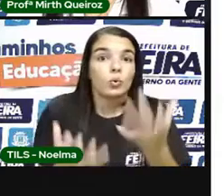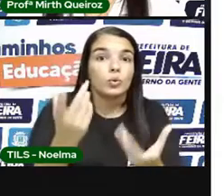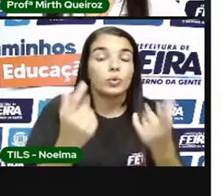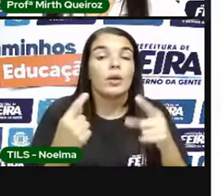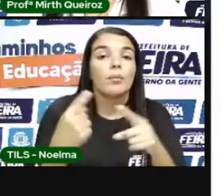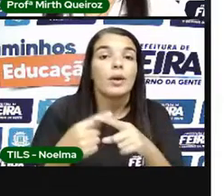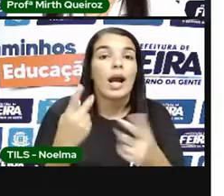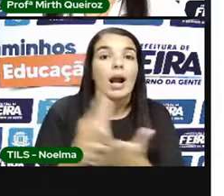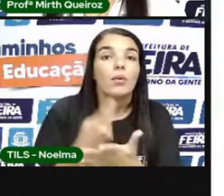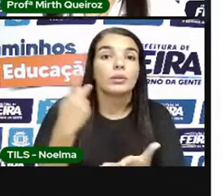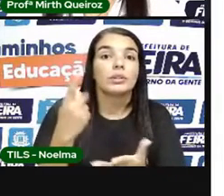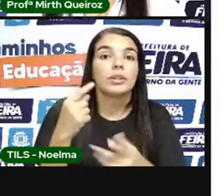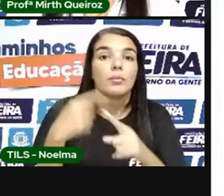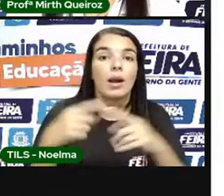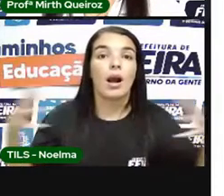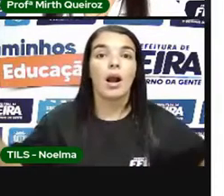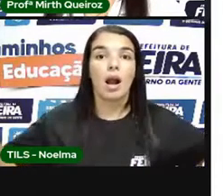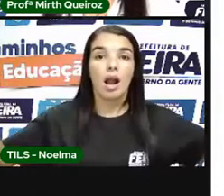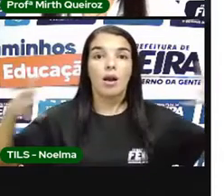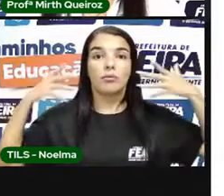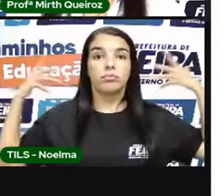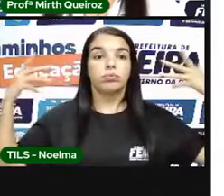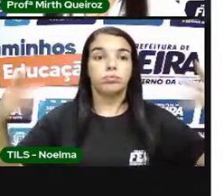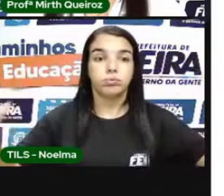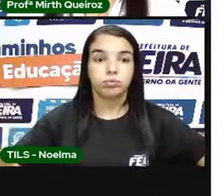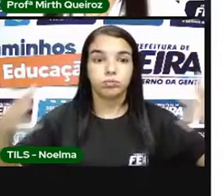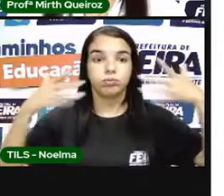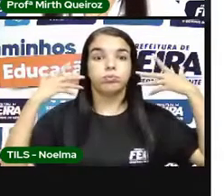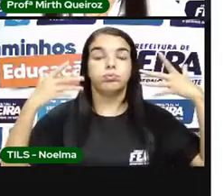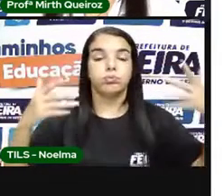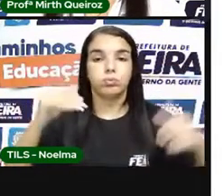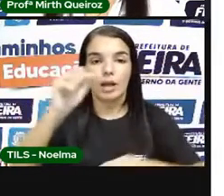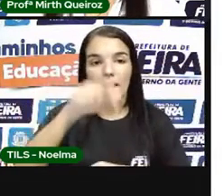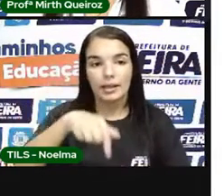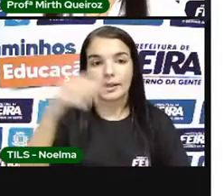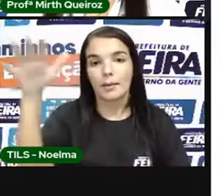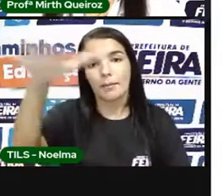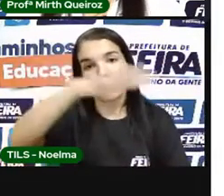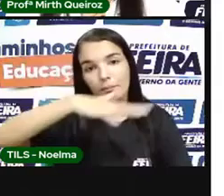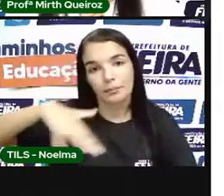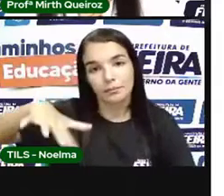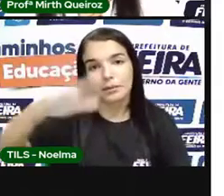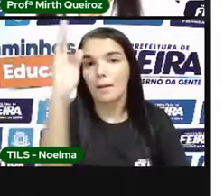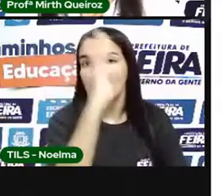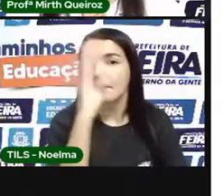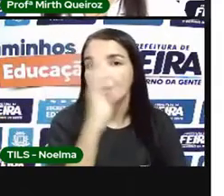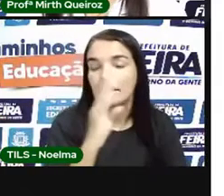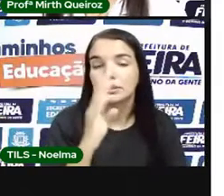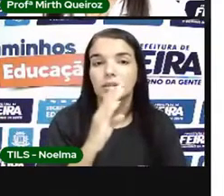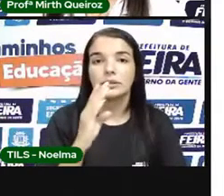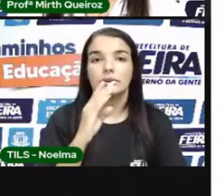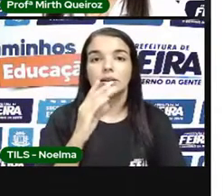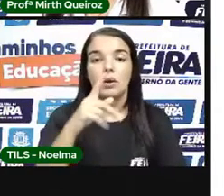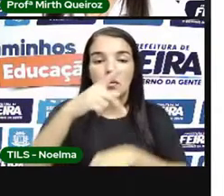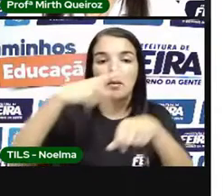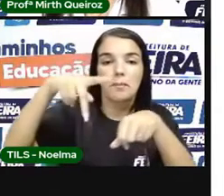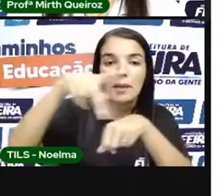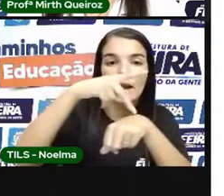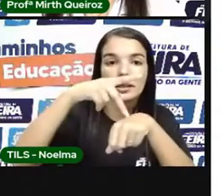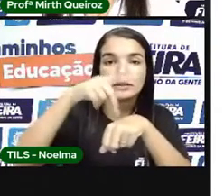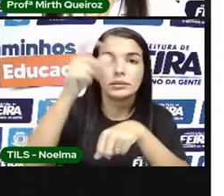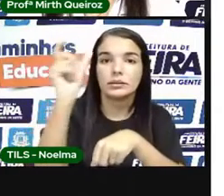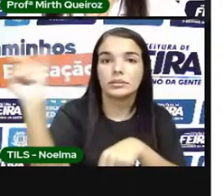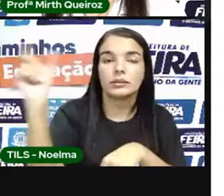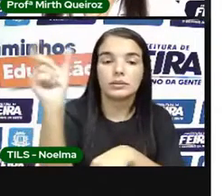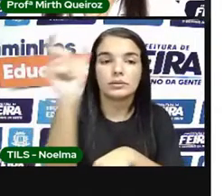calor E seca Nas áreas Em áreas Como Brasil Austrária Sibéria Segundo relatório